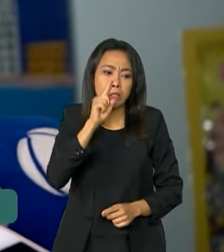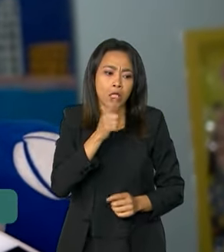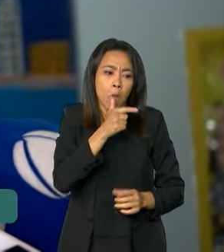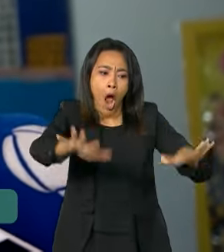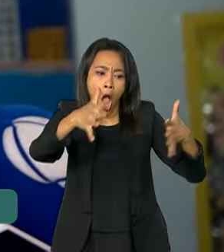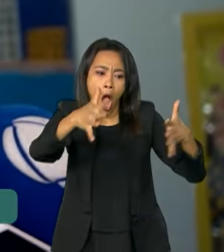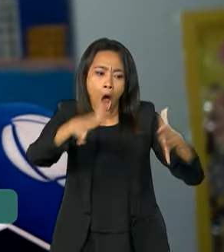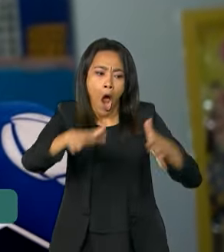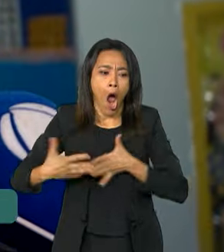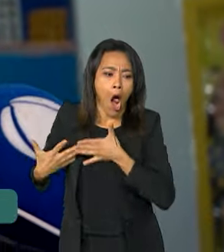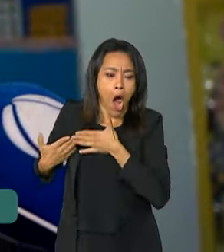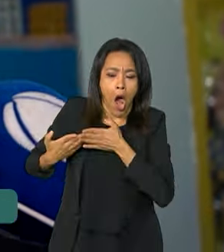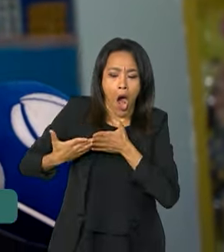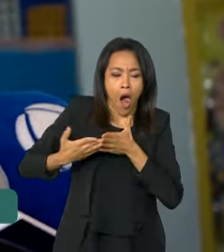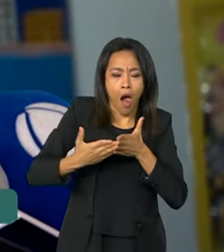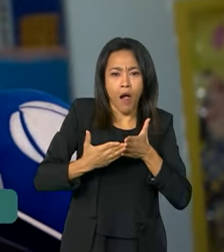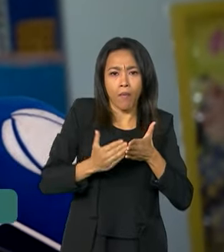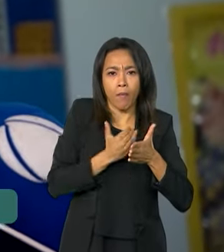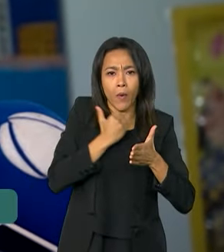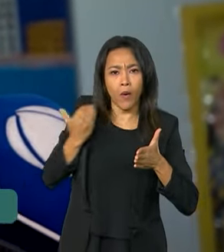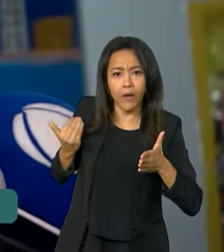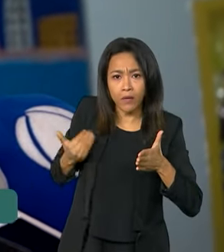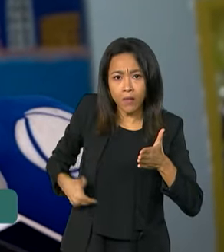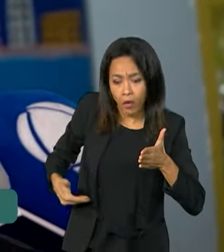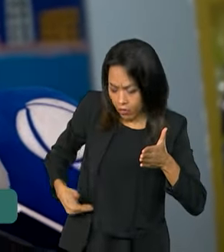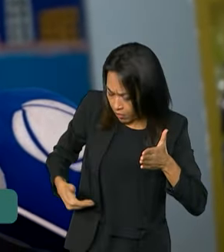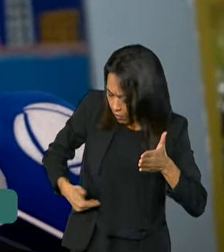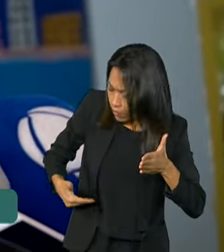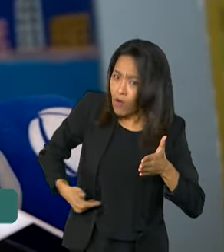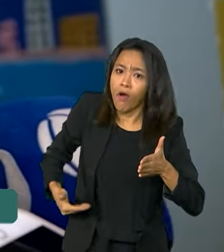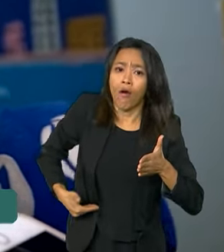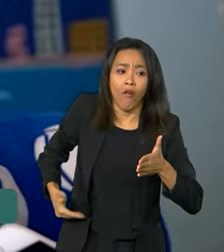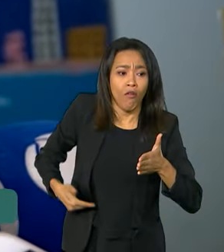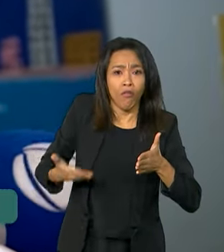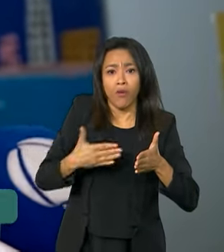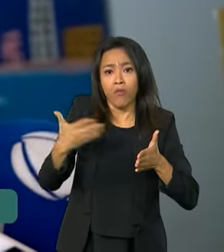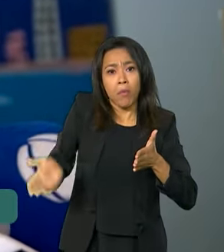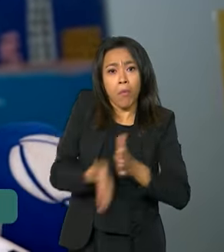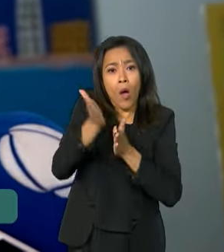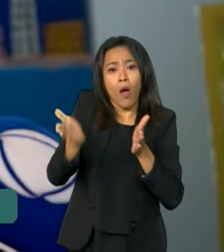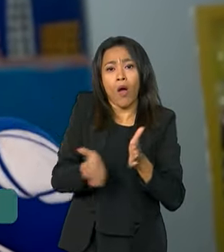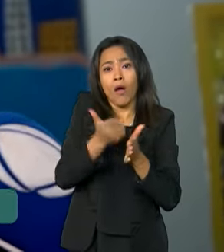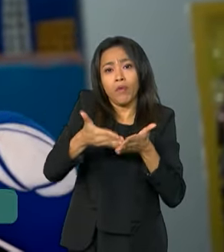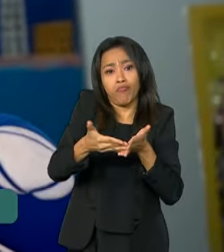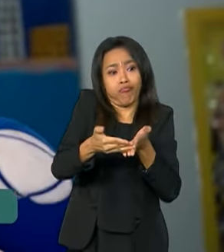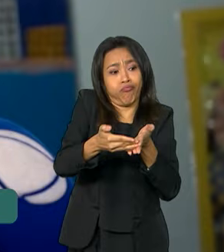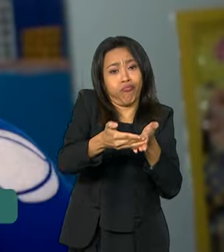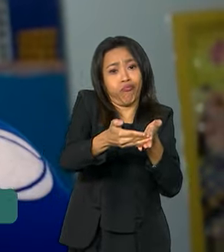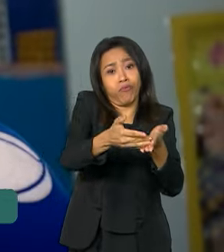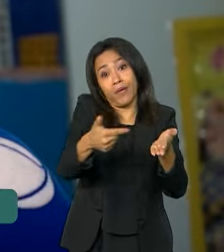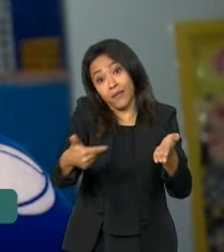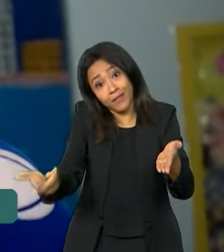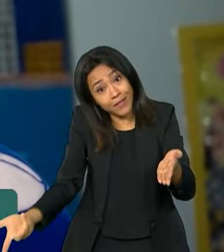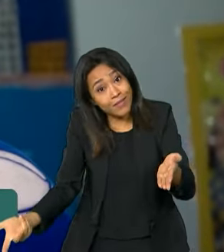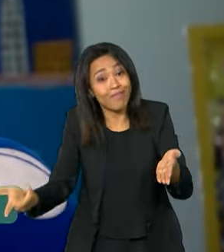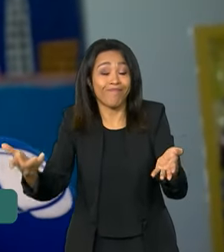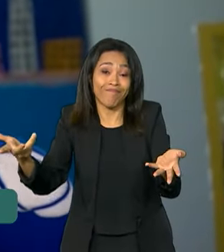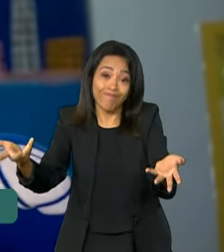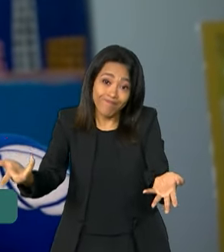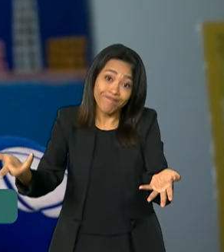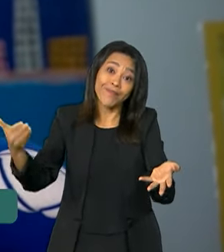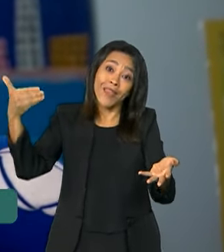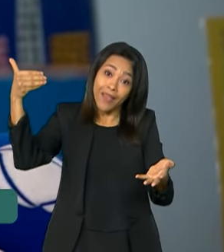mar, morrendo muitas vezes? Ora, já está morrendo de fome, já está morrendo na pobreza. Então, aqui é um vale-tudo. Então,